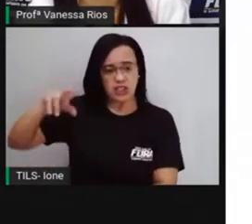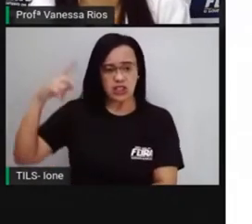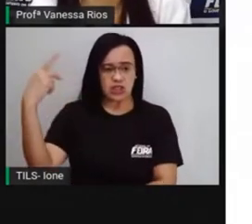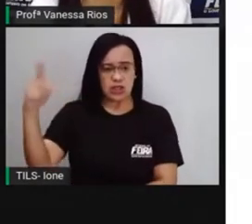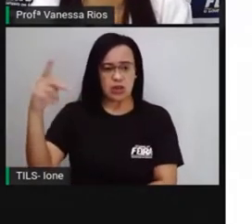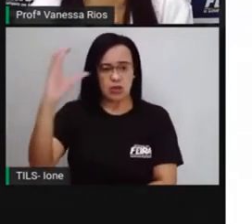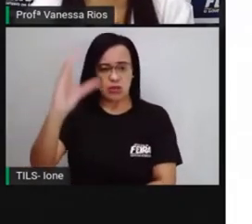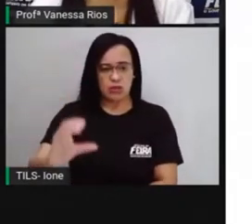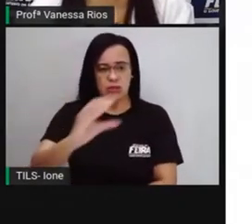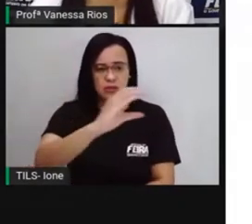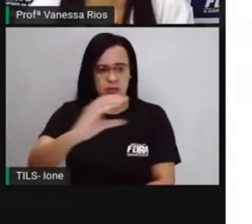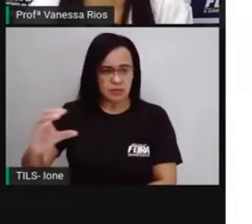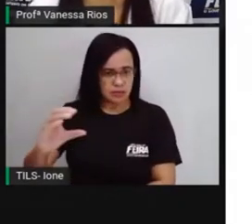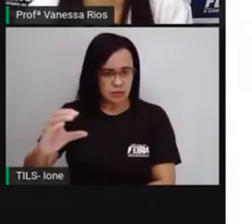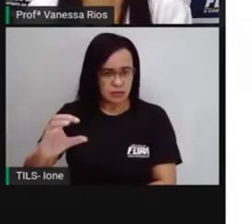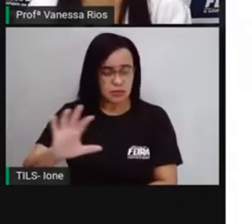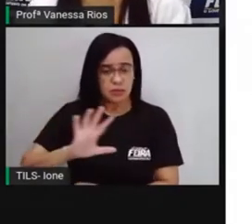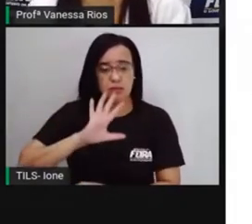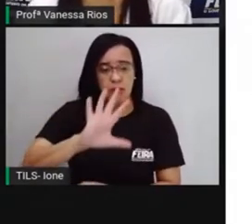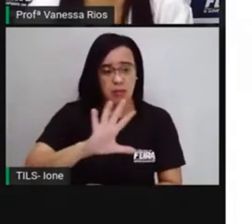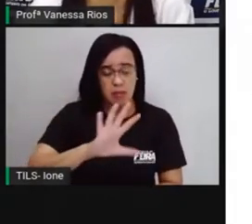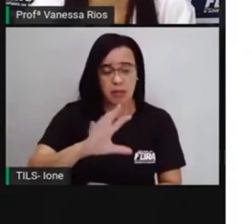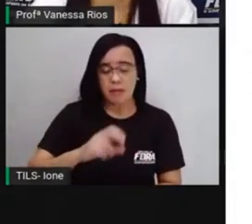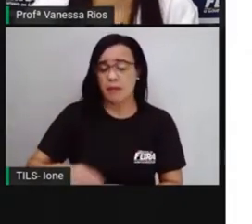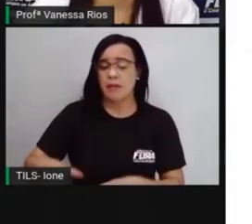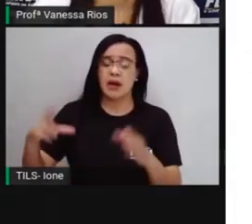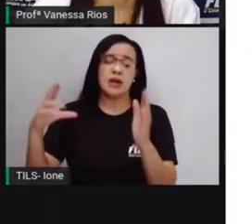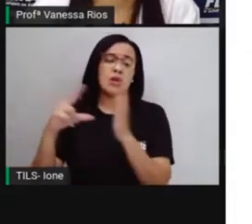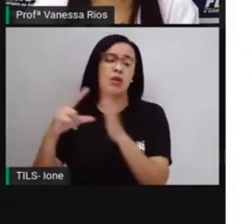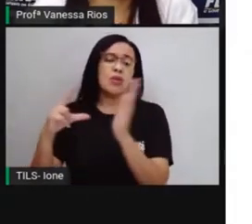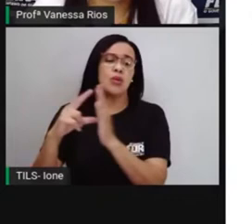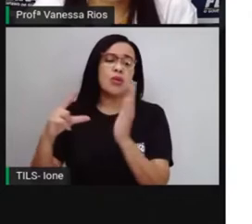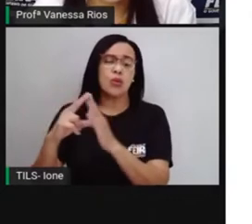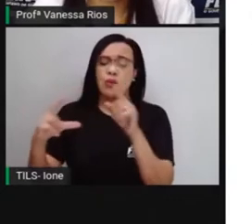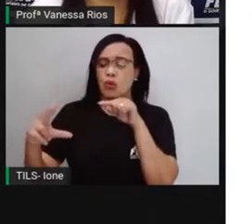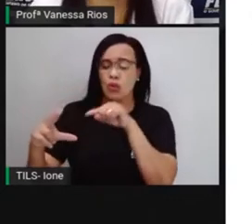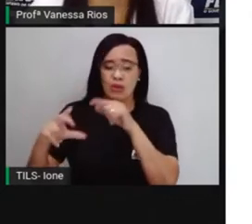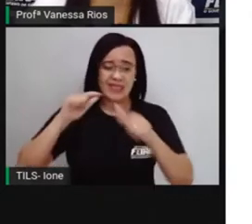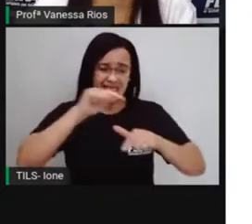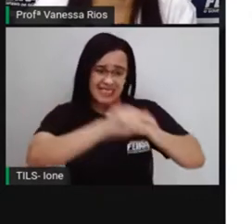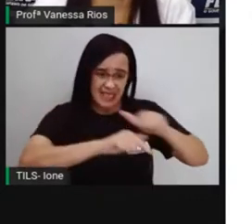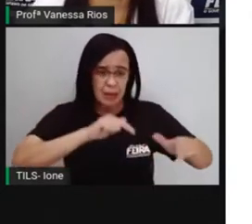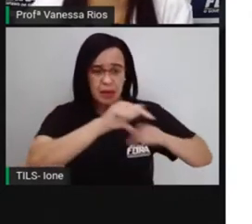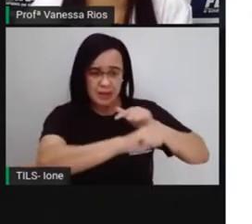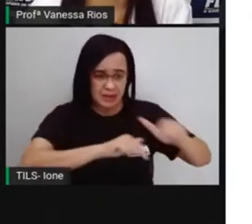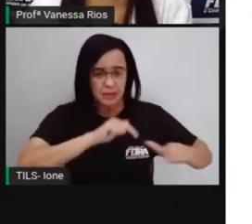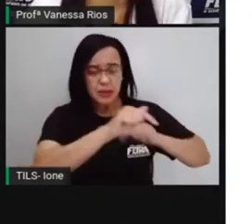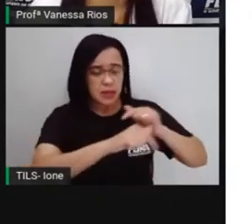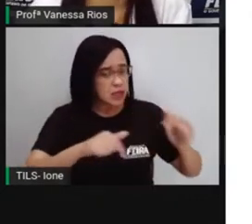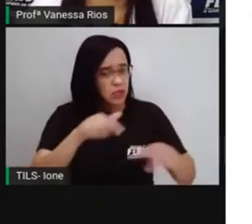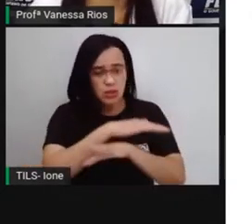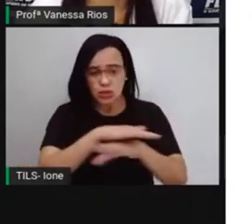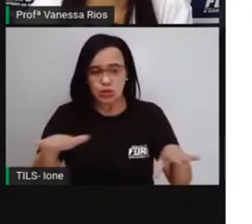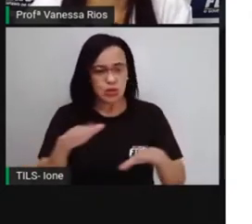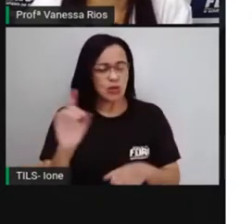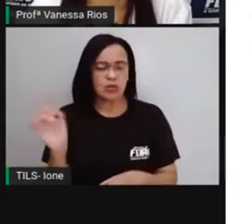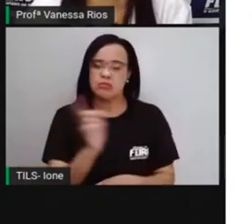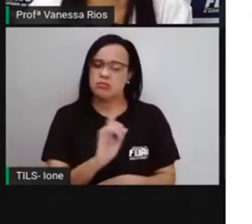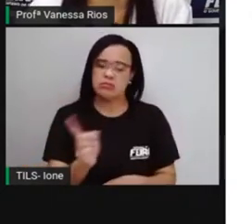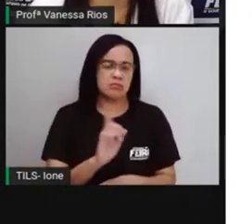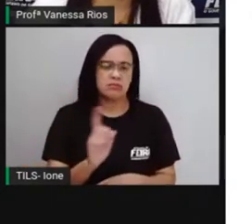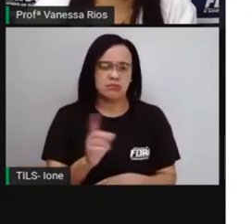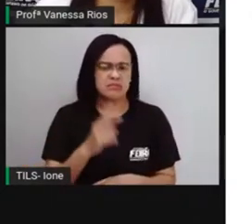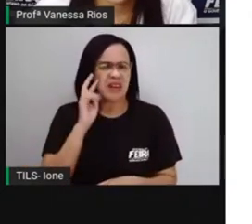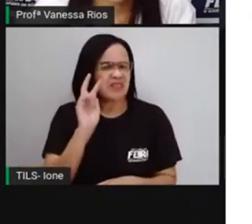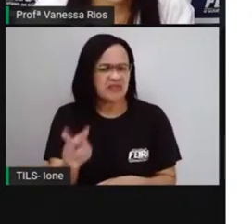vistos como a mão de obra mais qualificada, né? Para o serviço que os portugueses precisavam fazer,